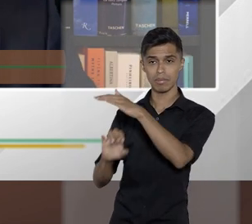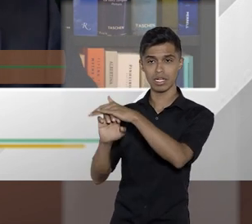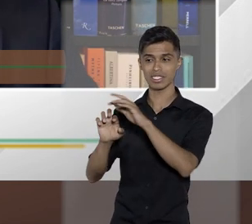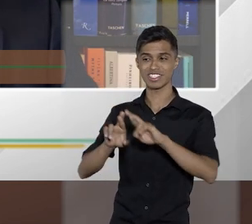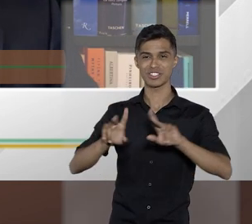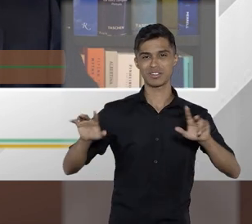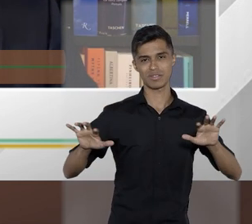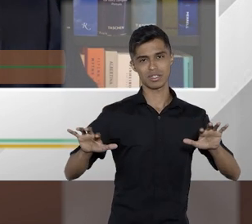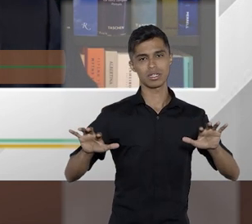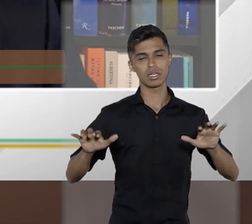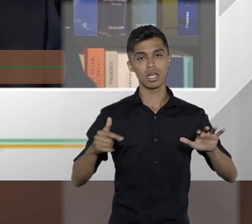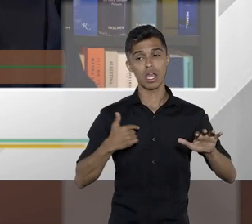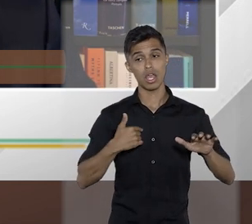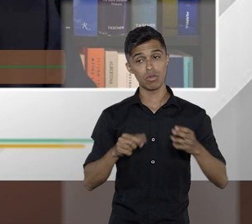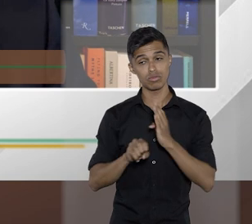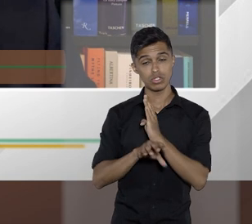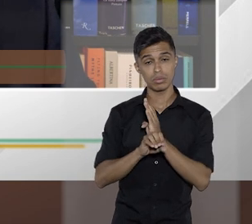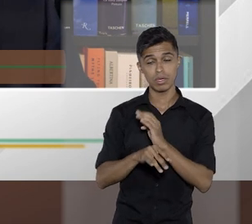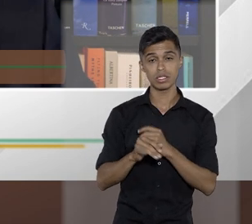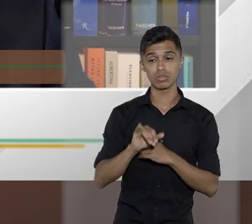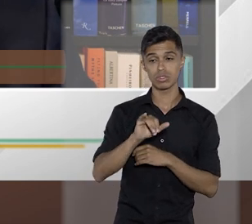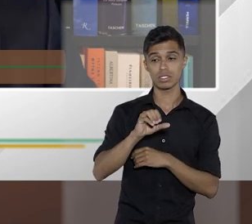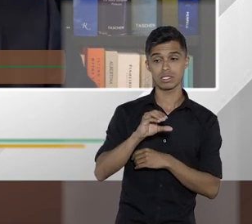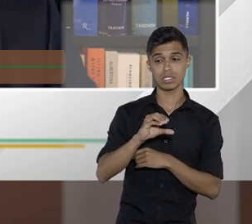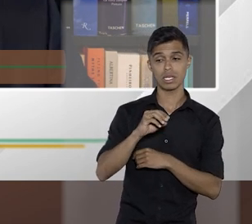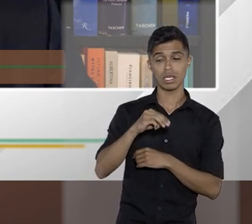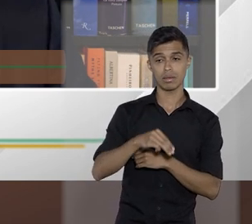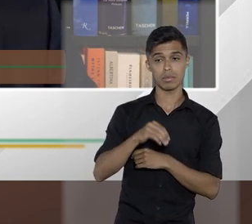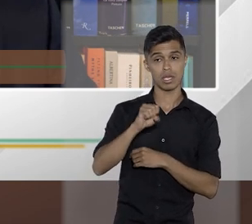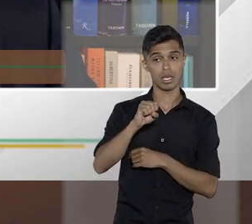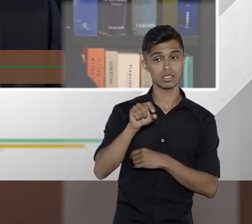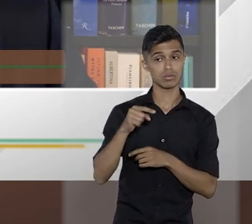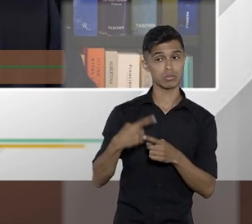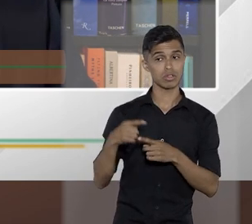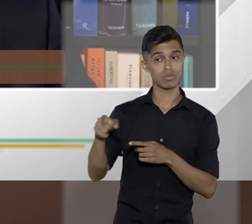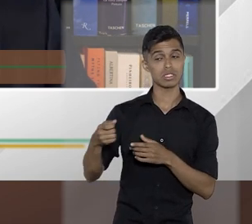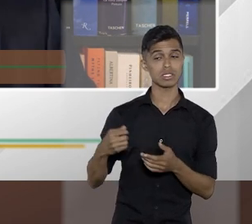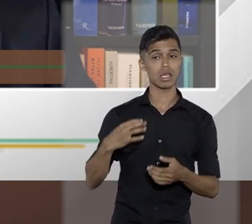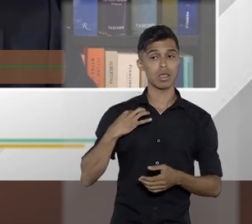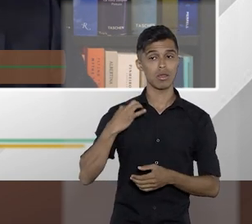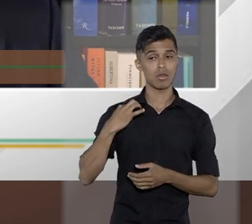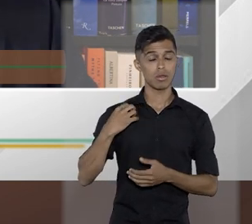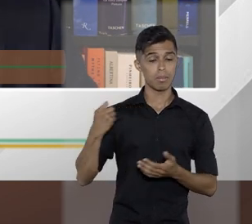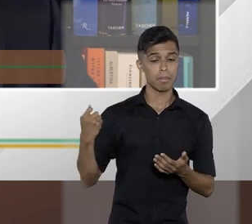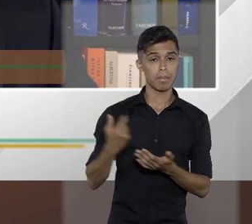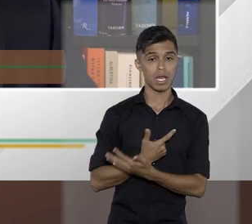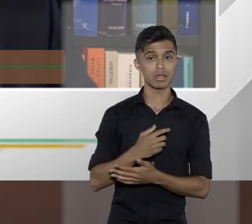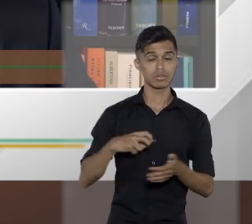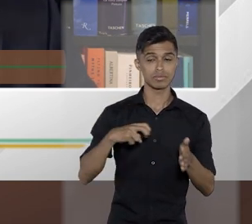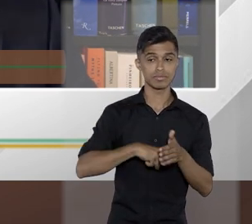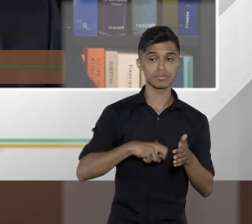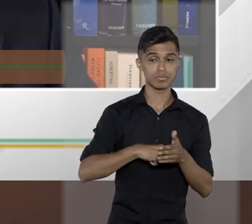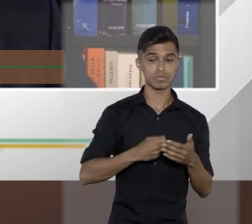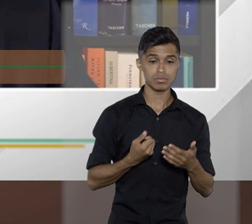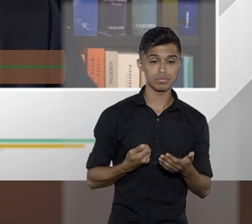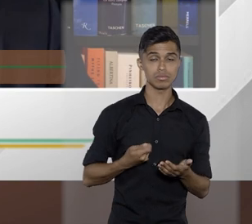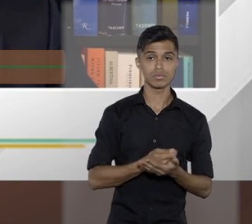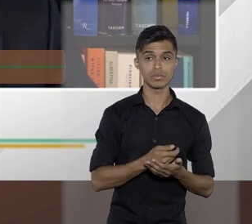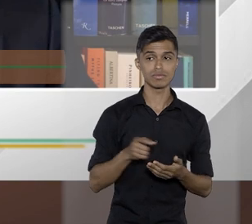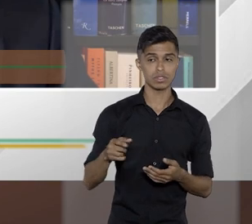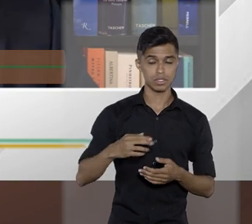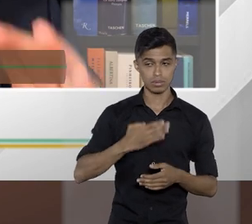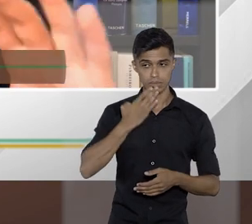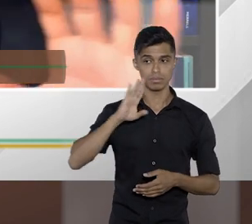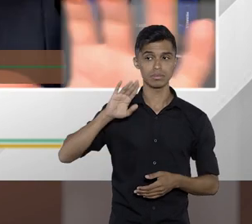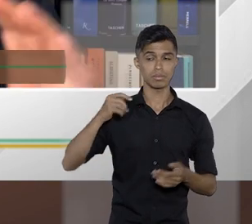dizer, olha, eu vou te dar um incentivo fiscal de ICMS que você se compromete a fazer investimentos, você se compromete a fazer isso,